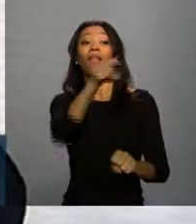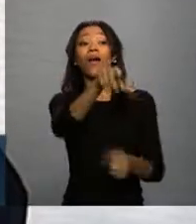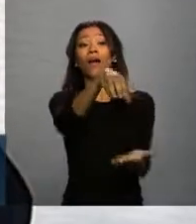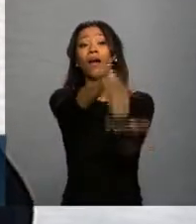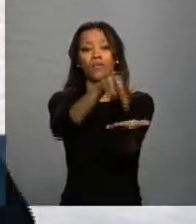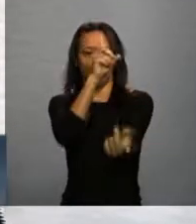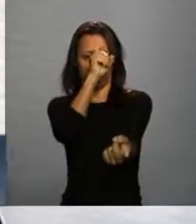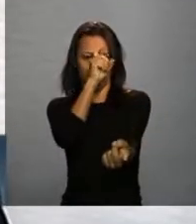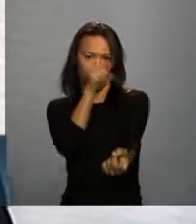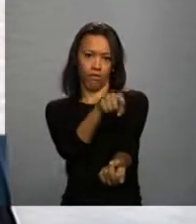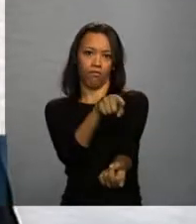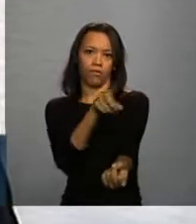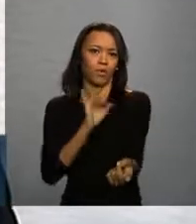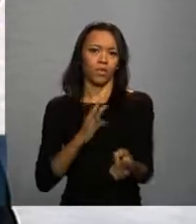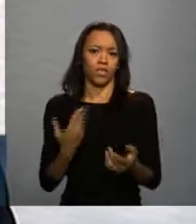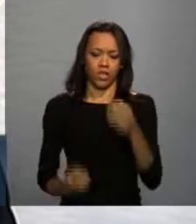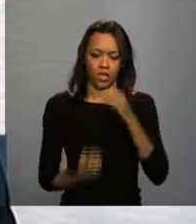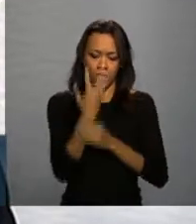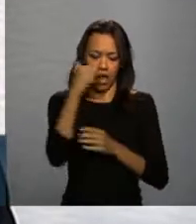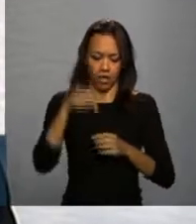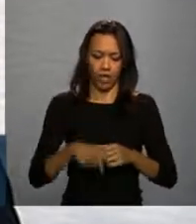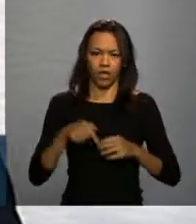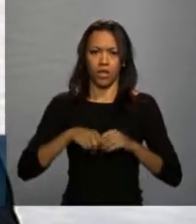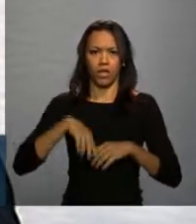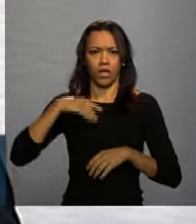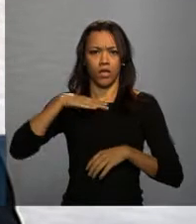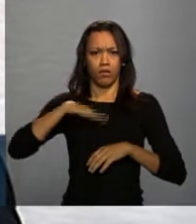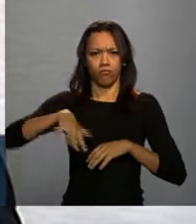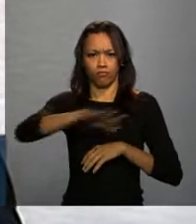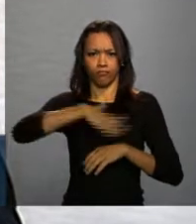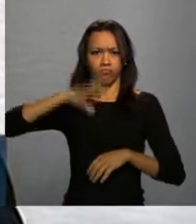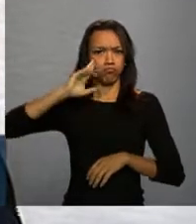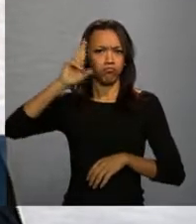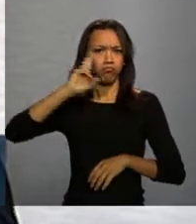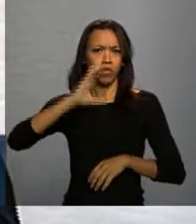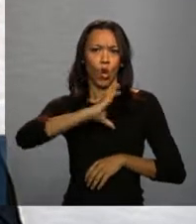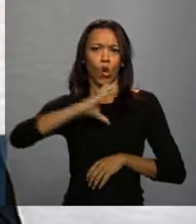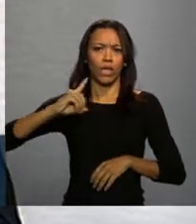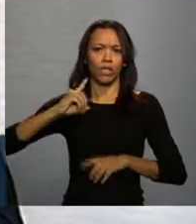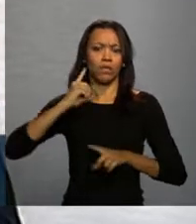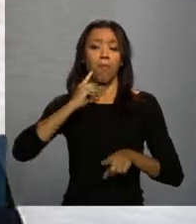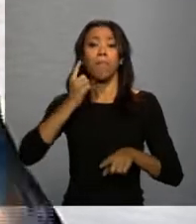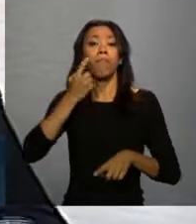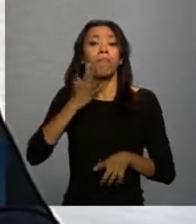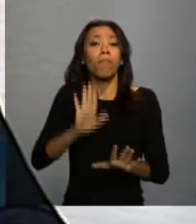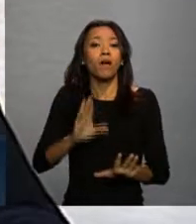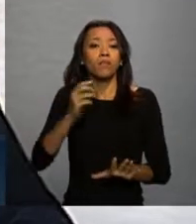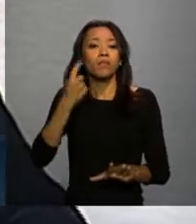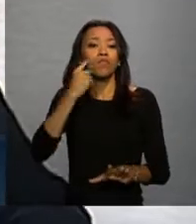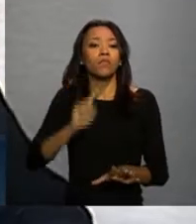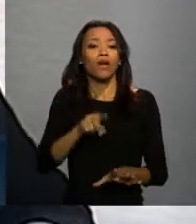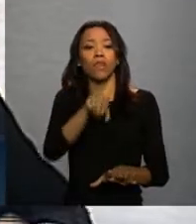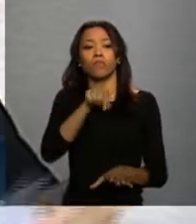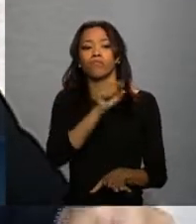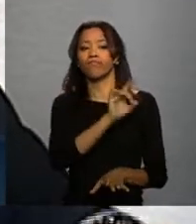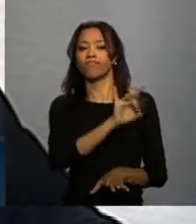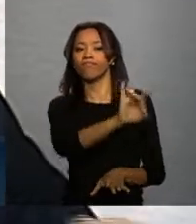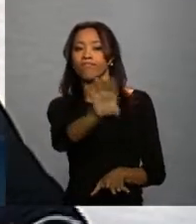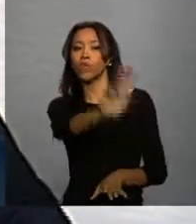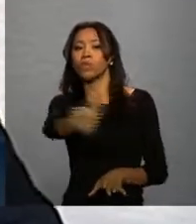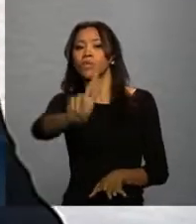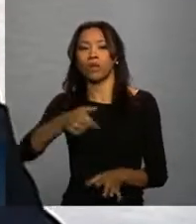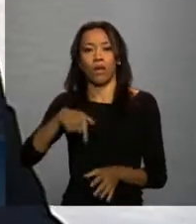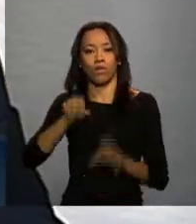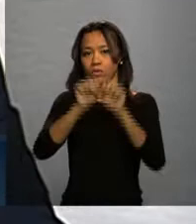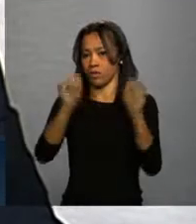um sistema que responde a todas as necessidades e as equipes não conseguirem incorporá-los na dinâmica no dia